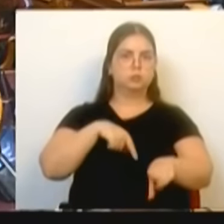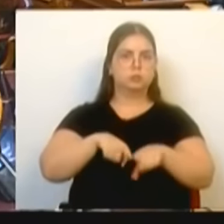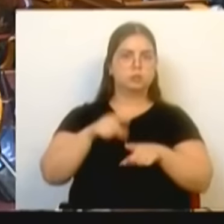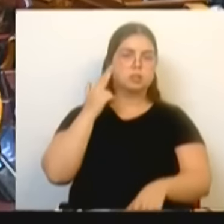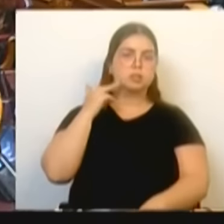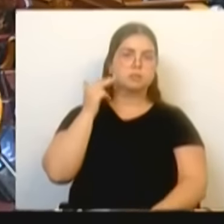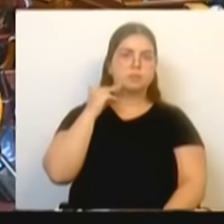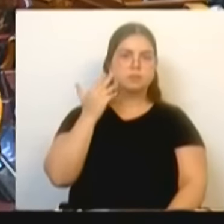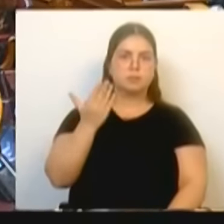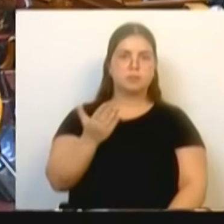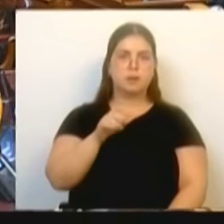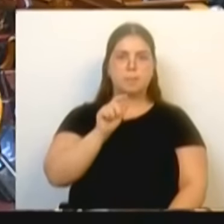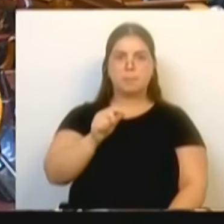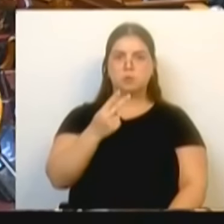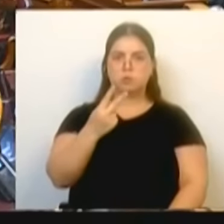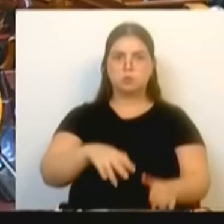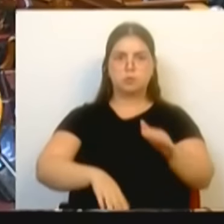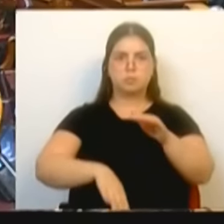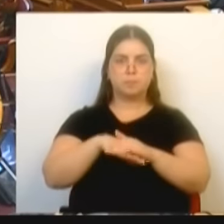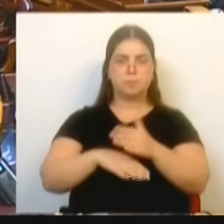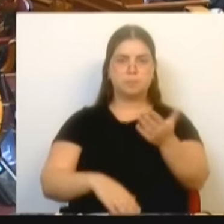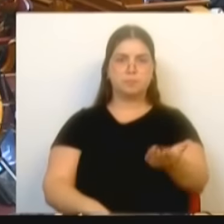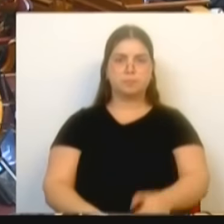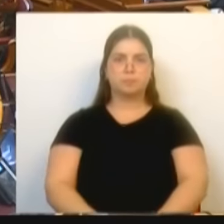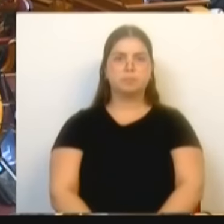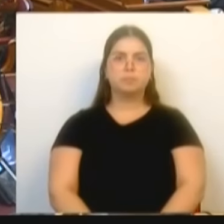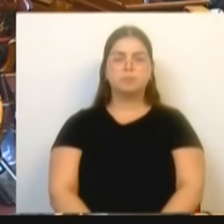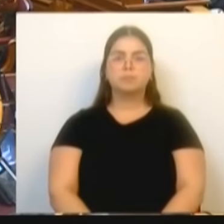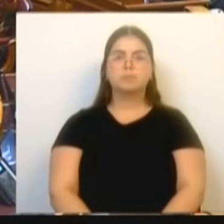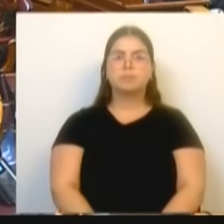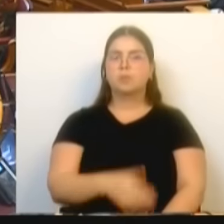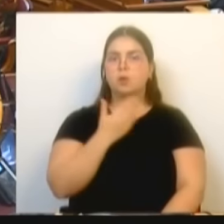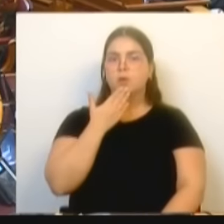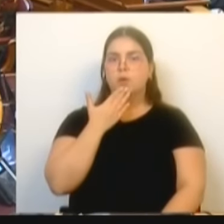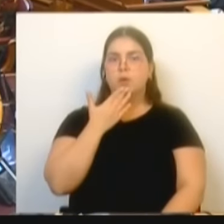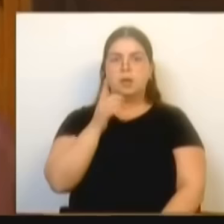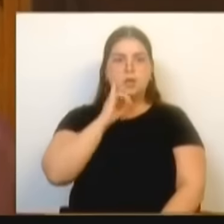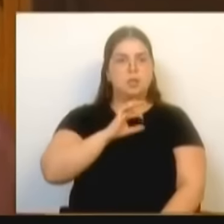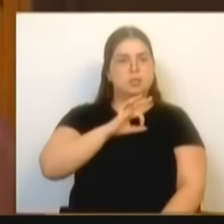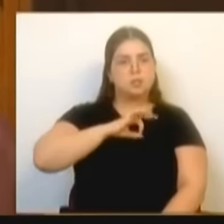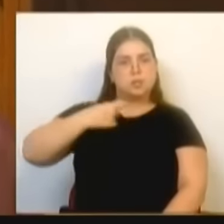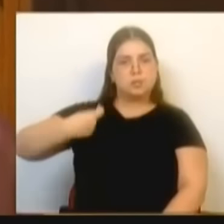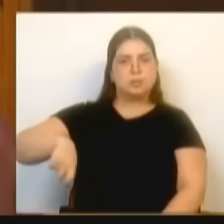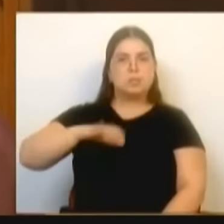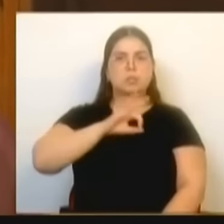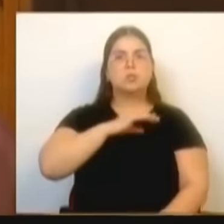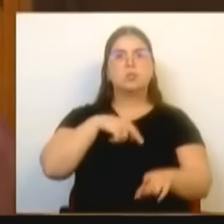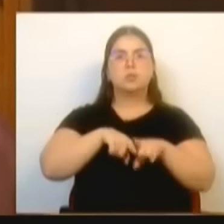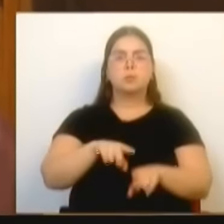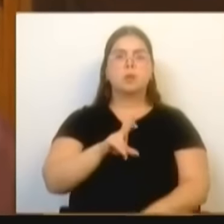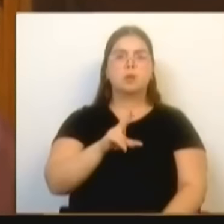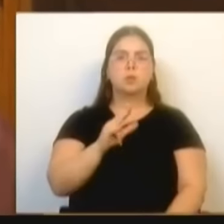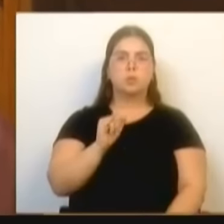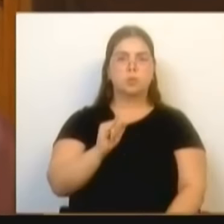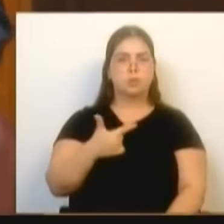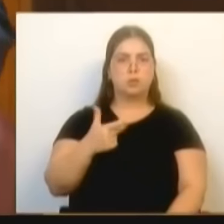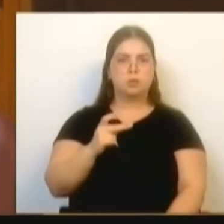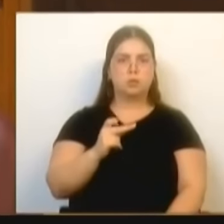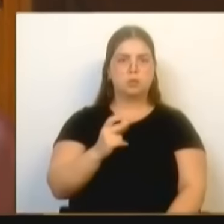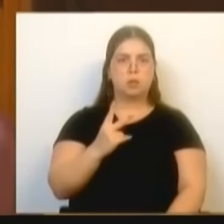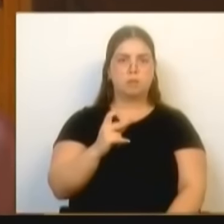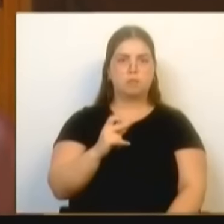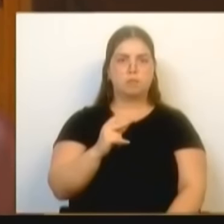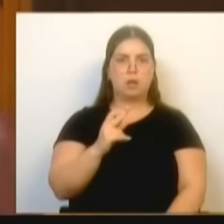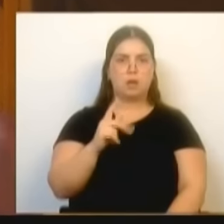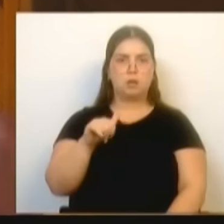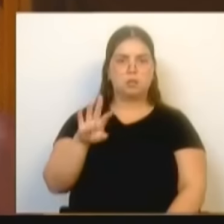Ventura, tem dois minutos, Sr. Deputado. Muito obrigado, Sr. Presidente. Sr. Deputado Rui Tavares, de facto, o caminho cada um de